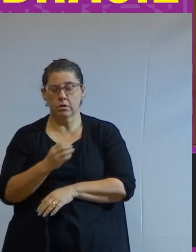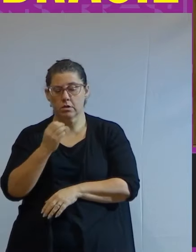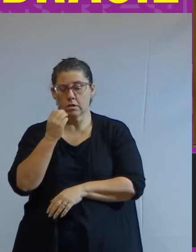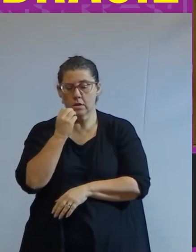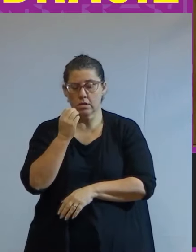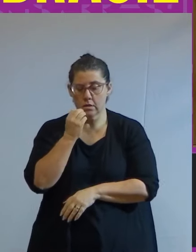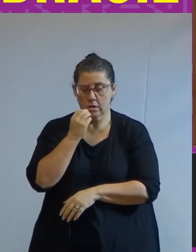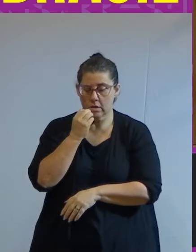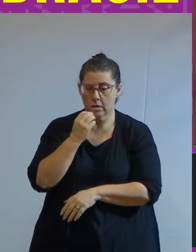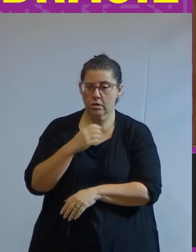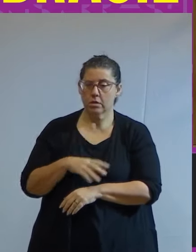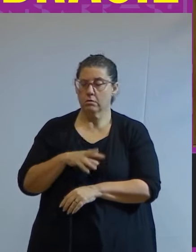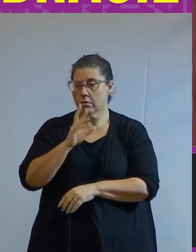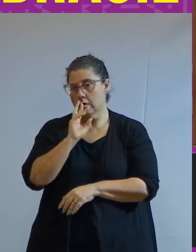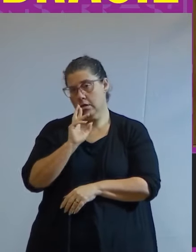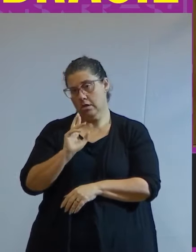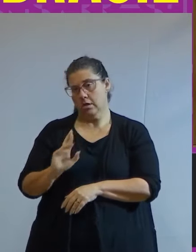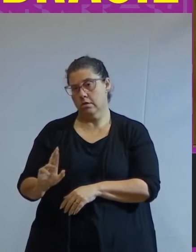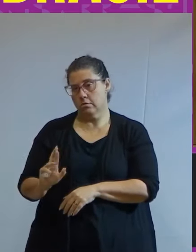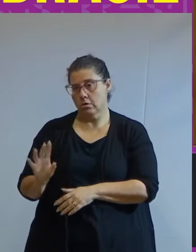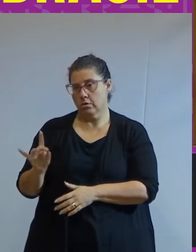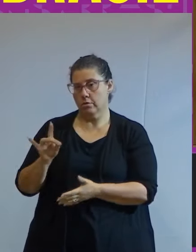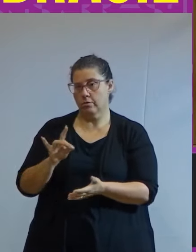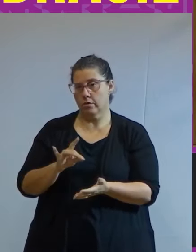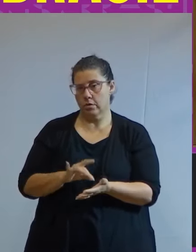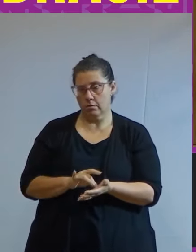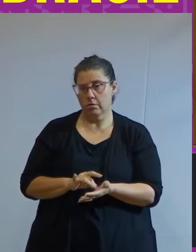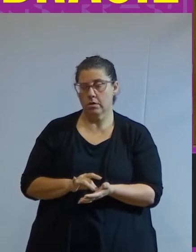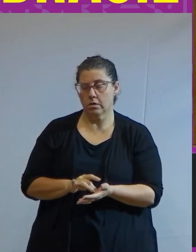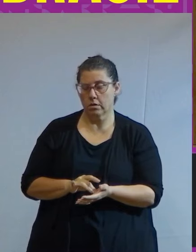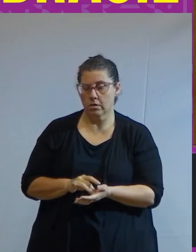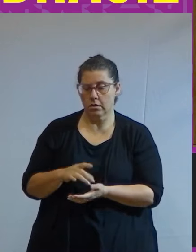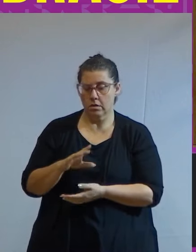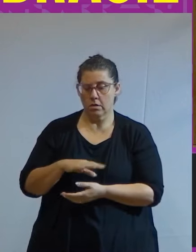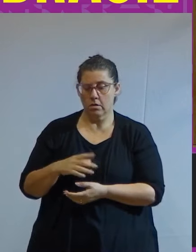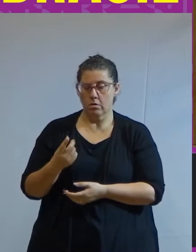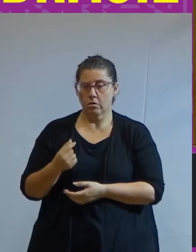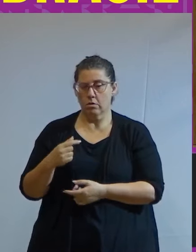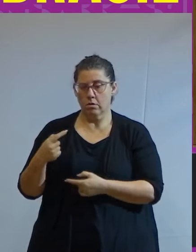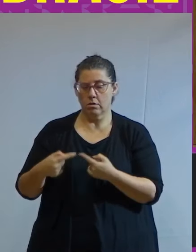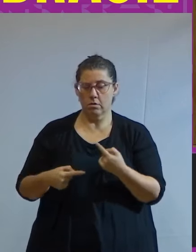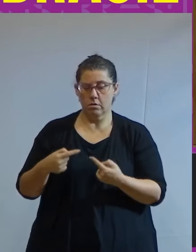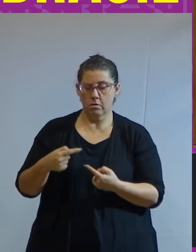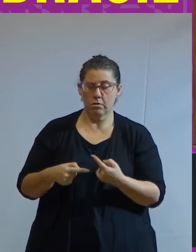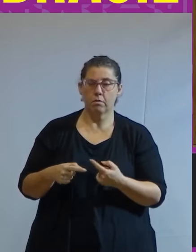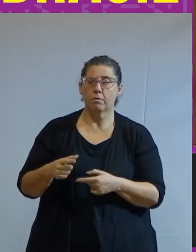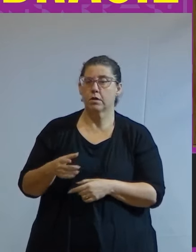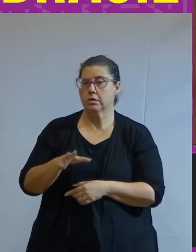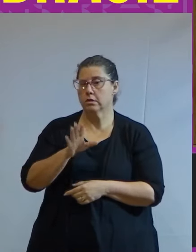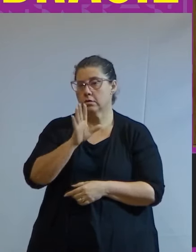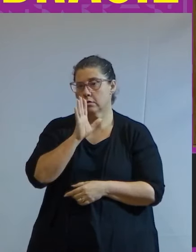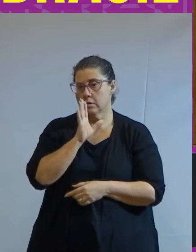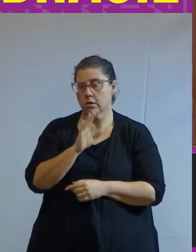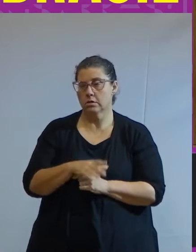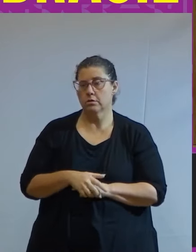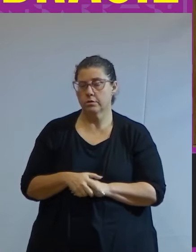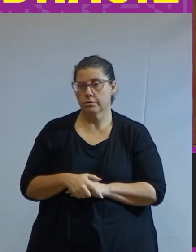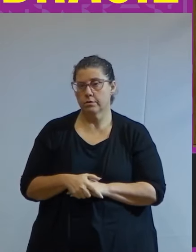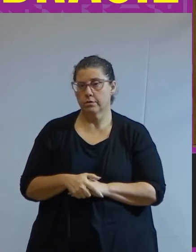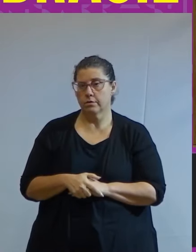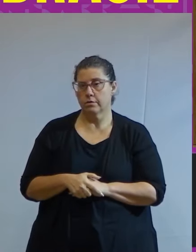portanto respostas fundamentadas do ponto de vista da economia política para esse silêncio eloquente